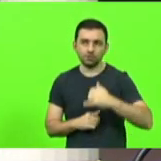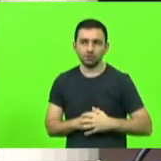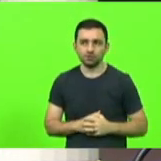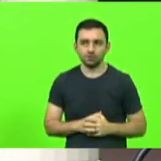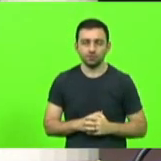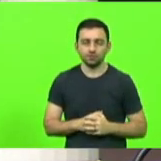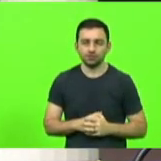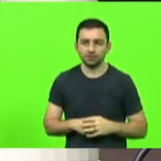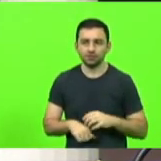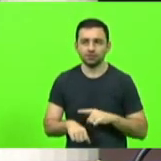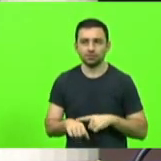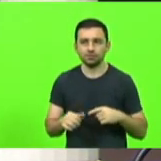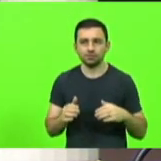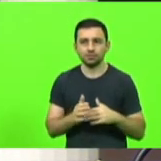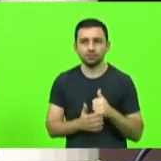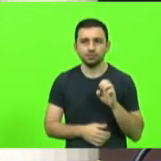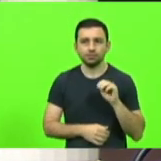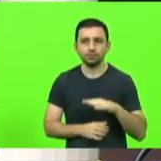até 10 minutos